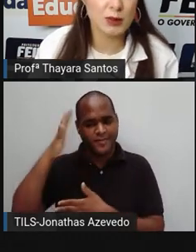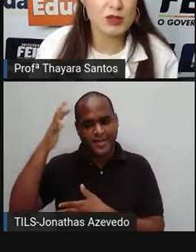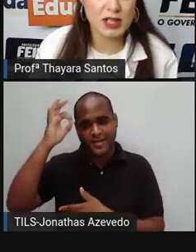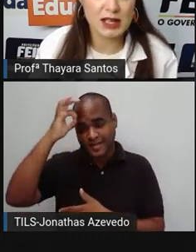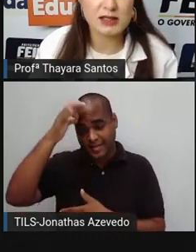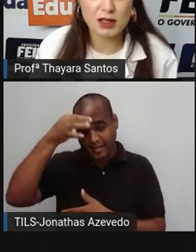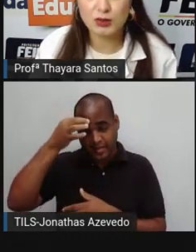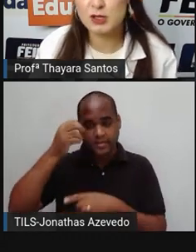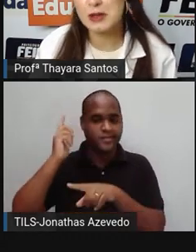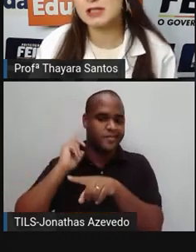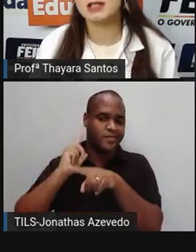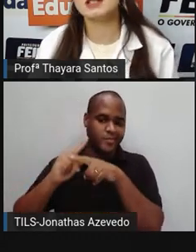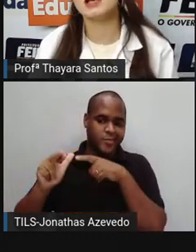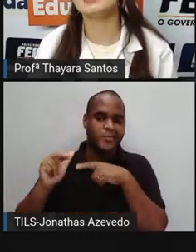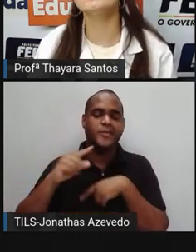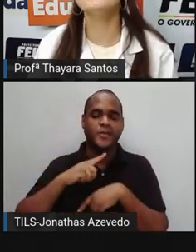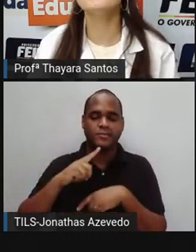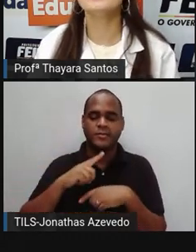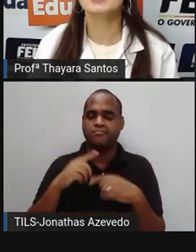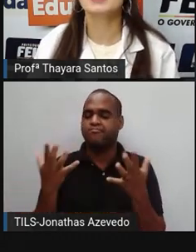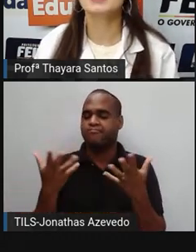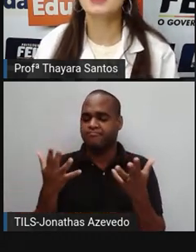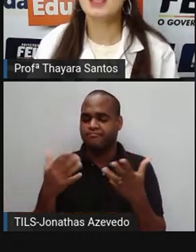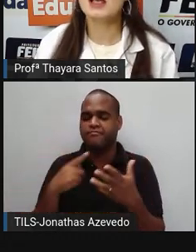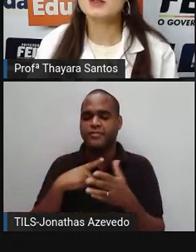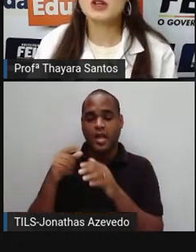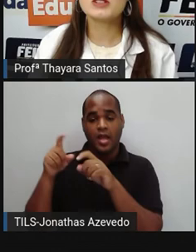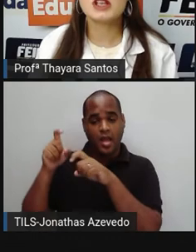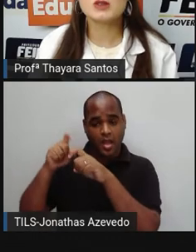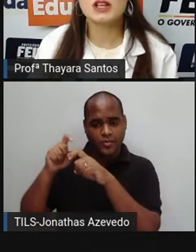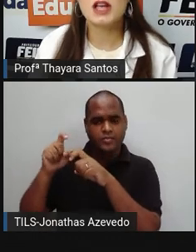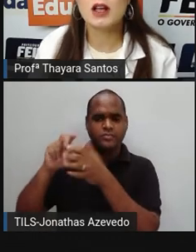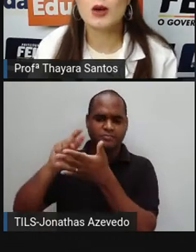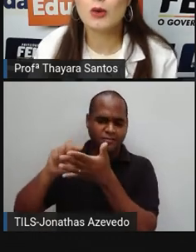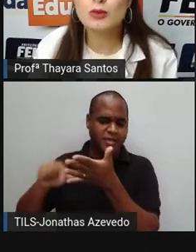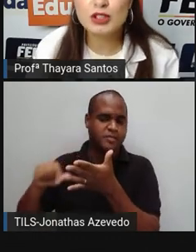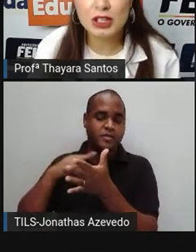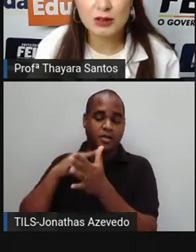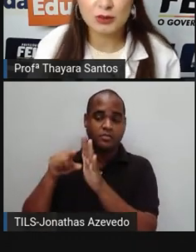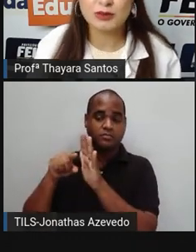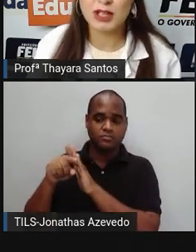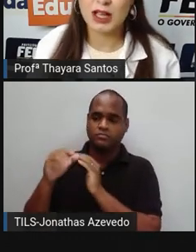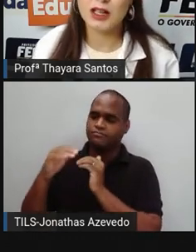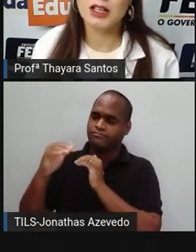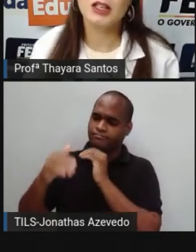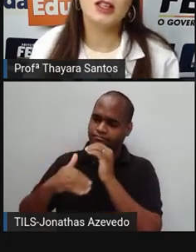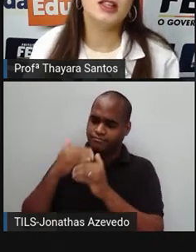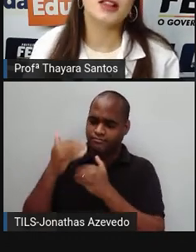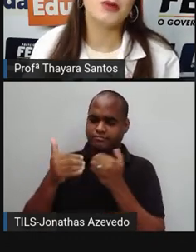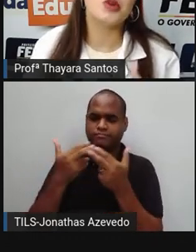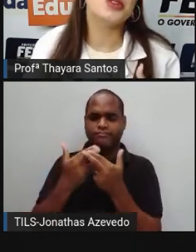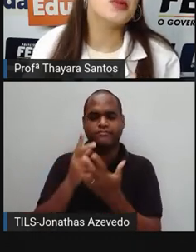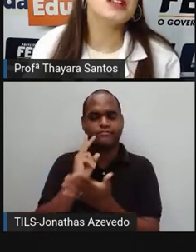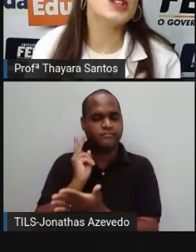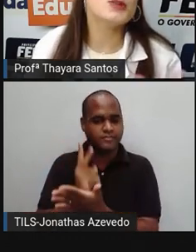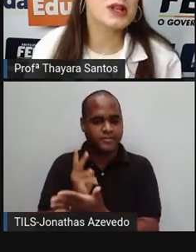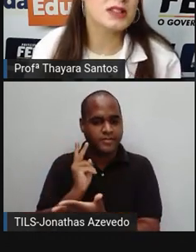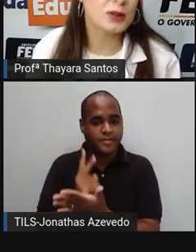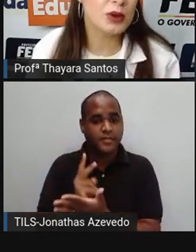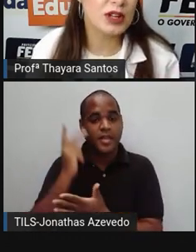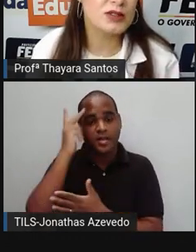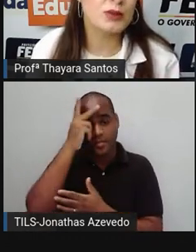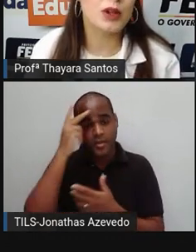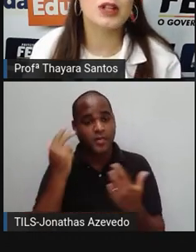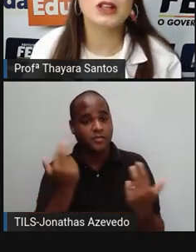elas conseguem buscar essa ajuda especializada. E esse processo, ele é contínuo, tá? E tem muito mais gente